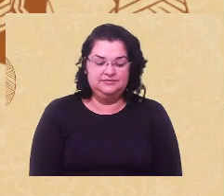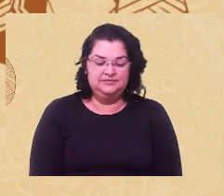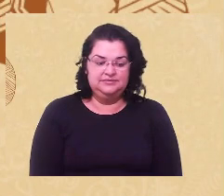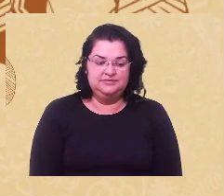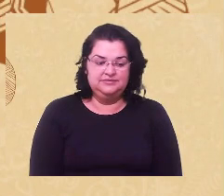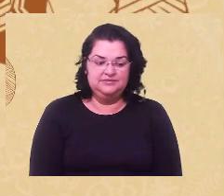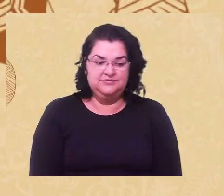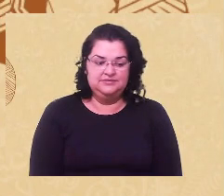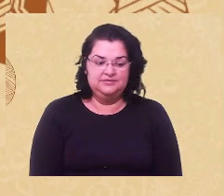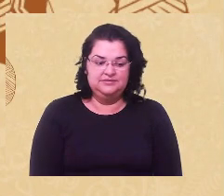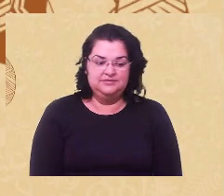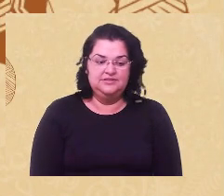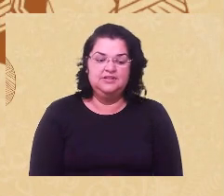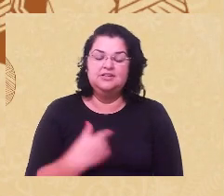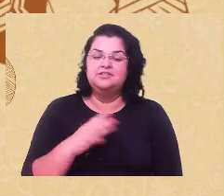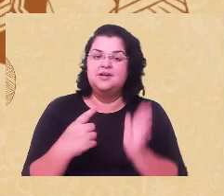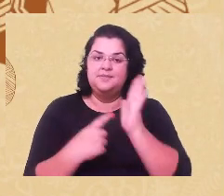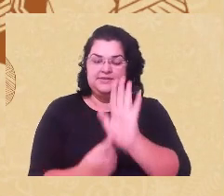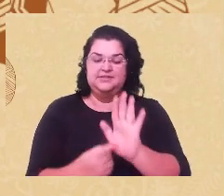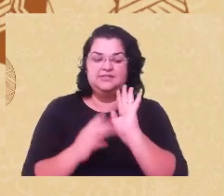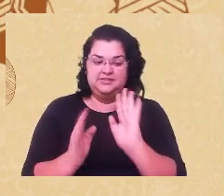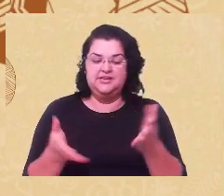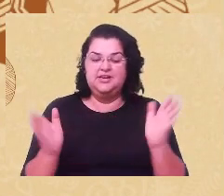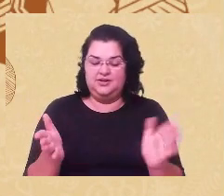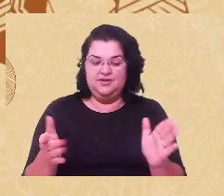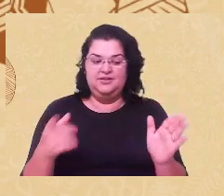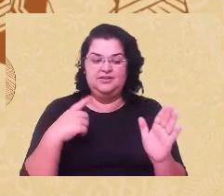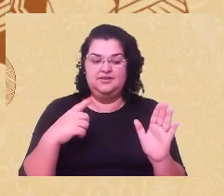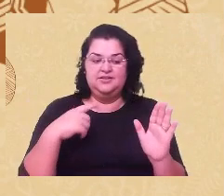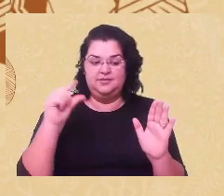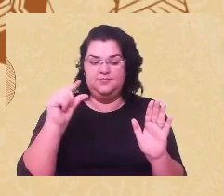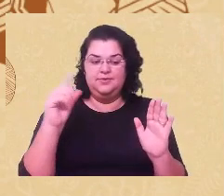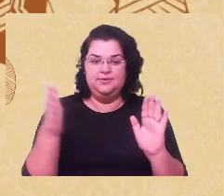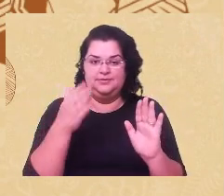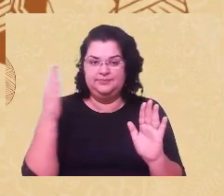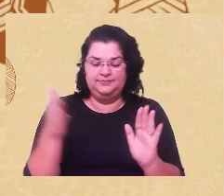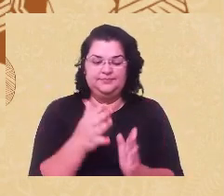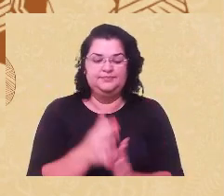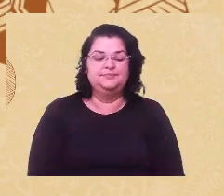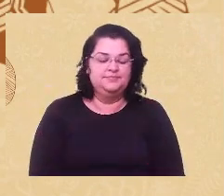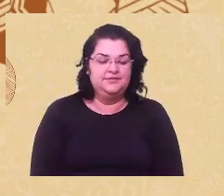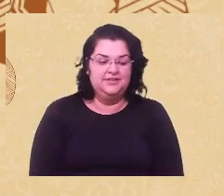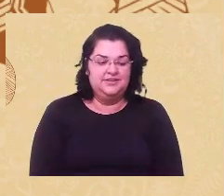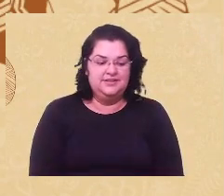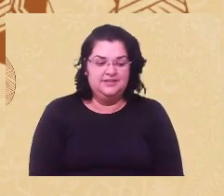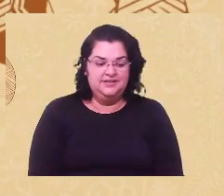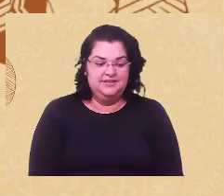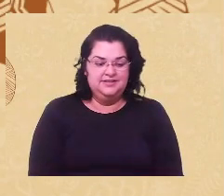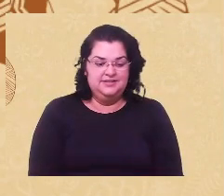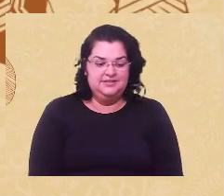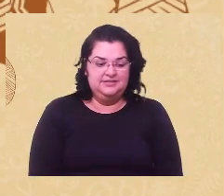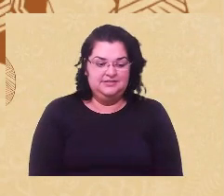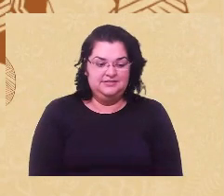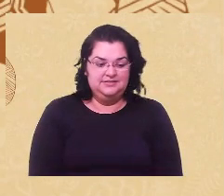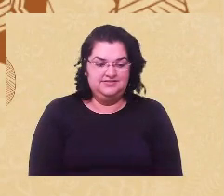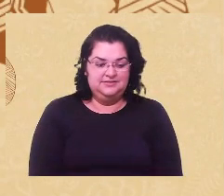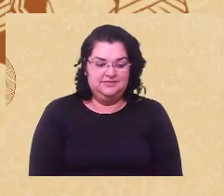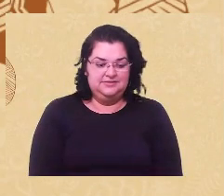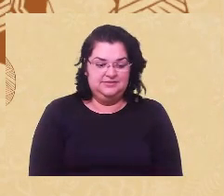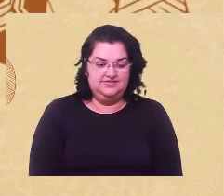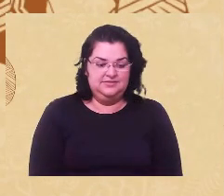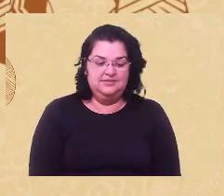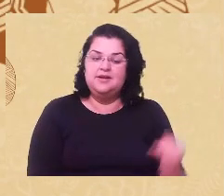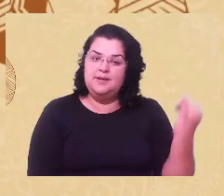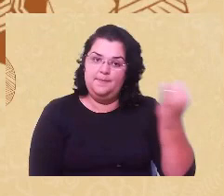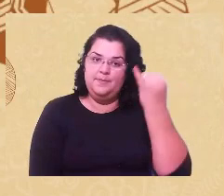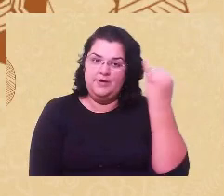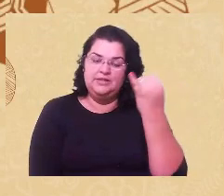apresentei, então vou passar um pouco. Desculpem. Primeiro, acho que é importante a